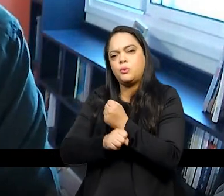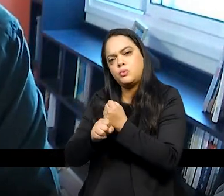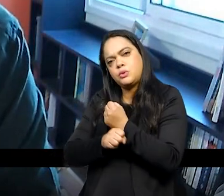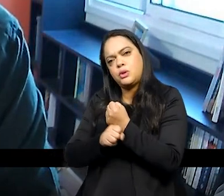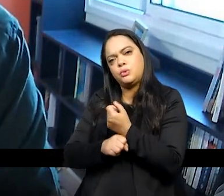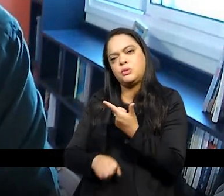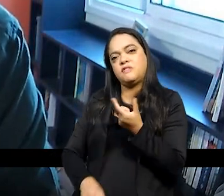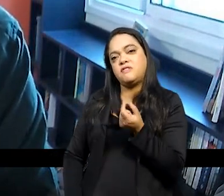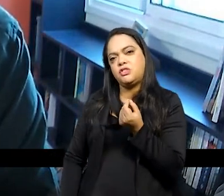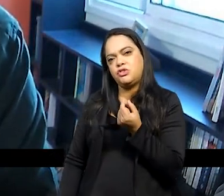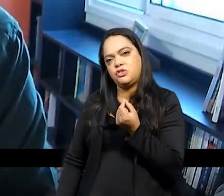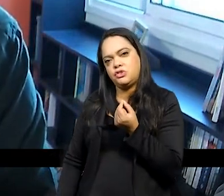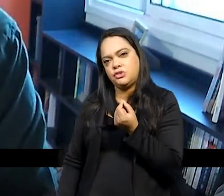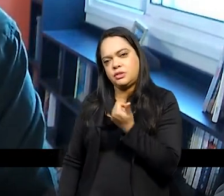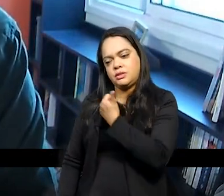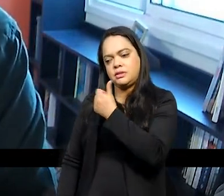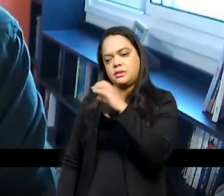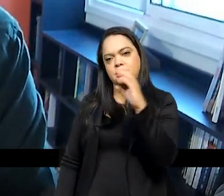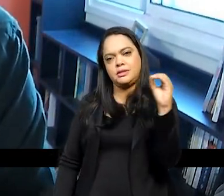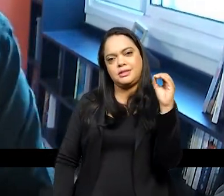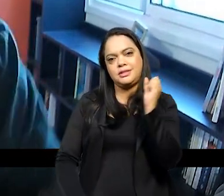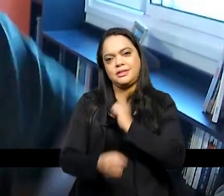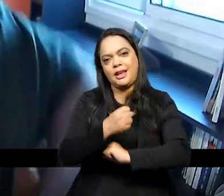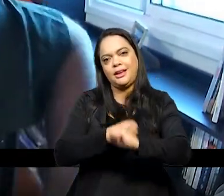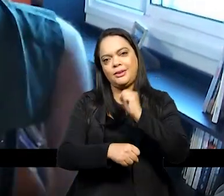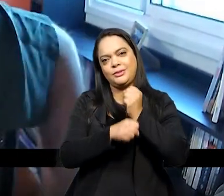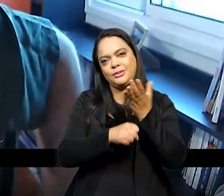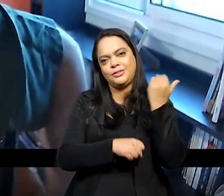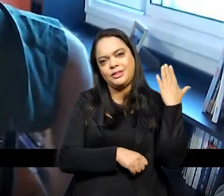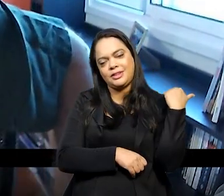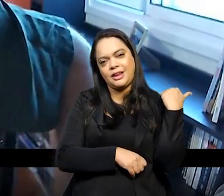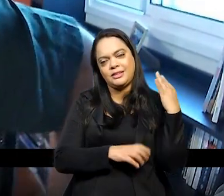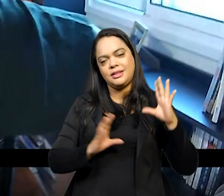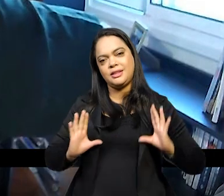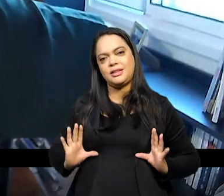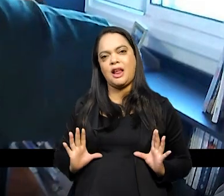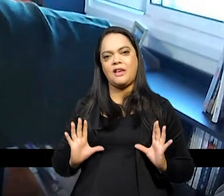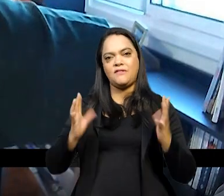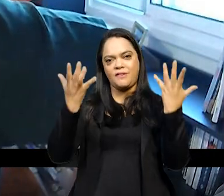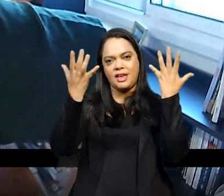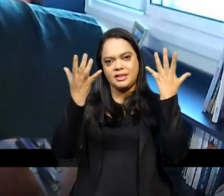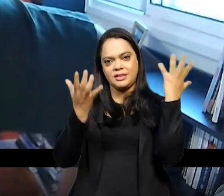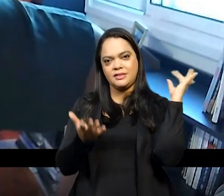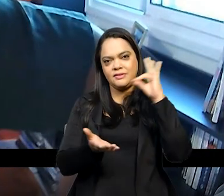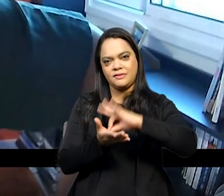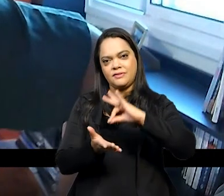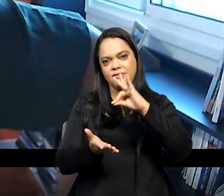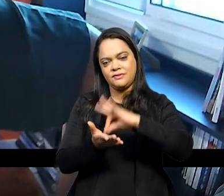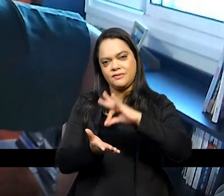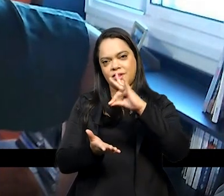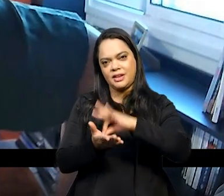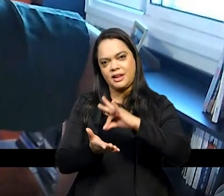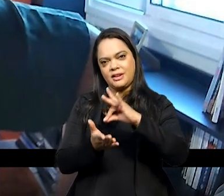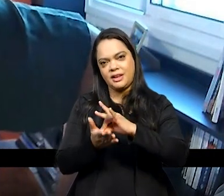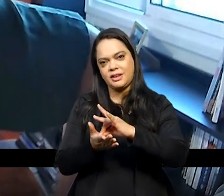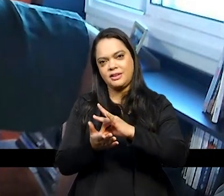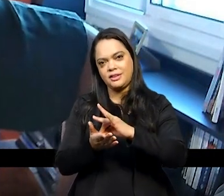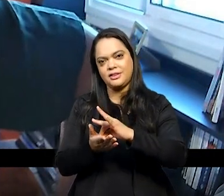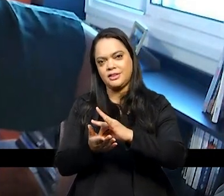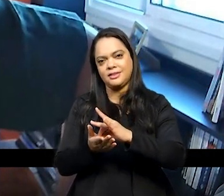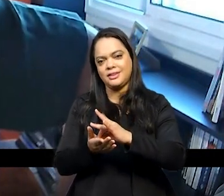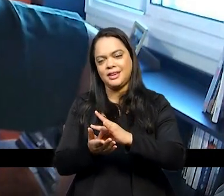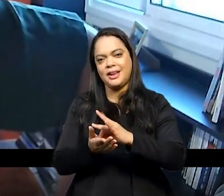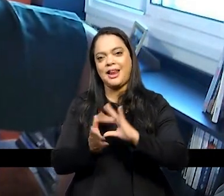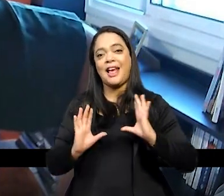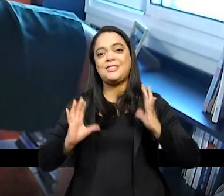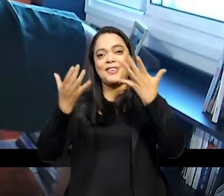há 100 anos atrás nas festividades oficiais e oficiosas do centenário da